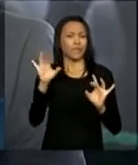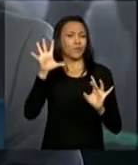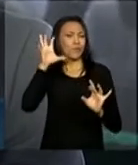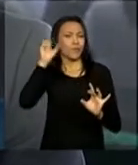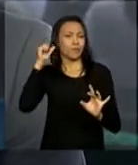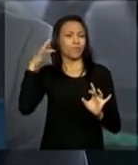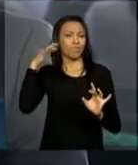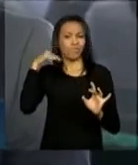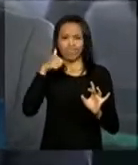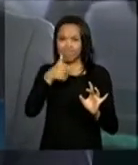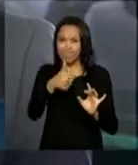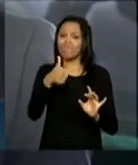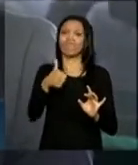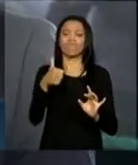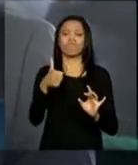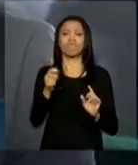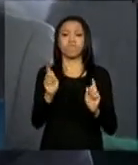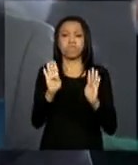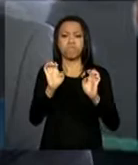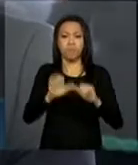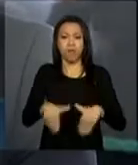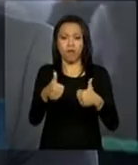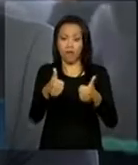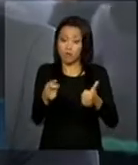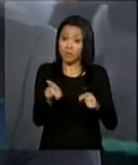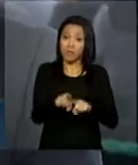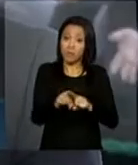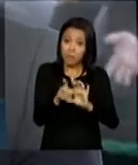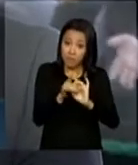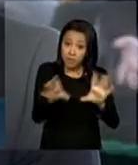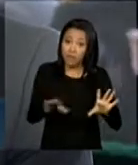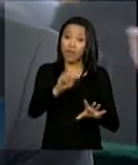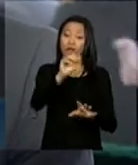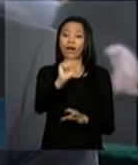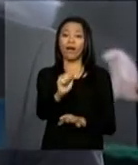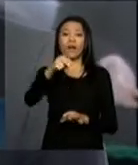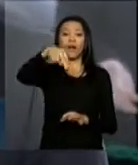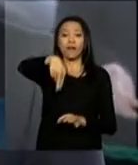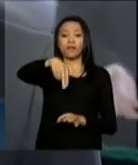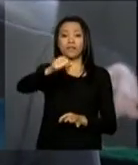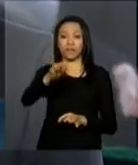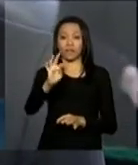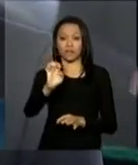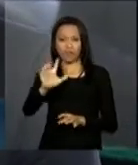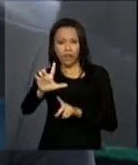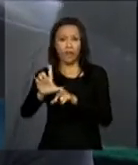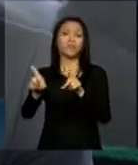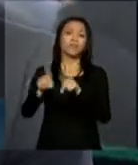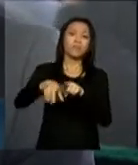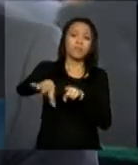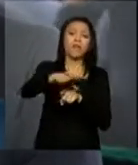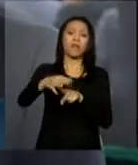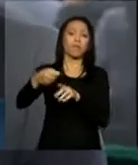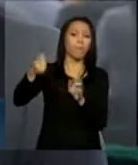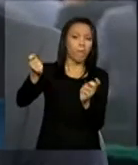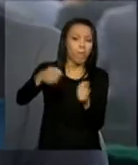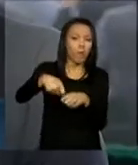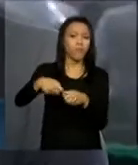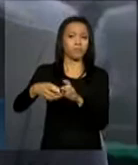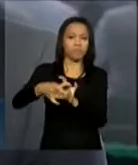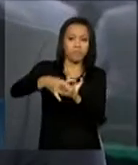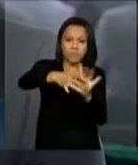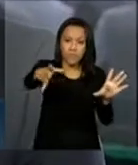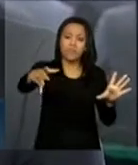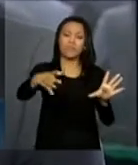melhor recepção e com isso possibilitará que a Anatel e o Ministério das Comunicações encadeem os trabalhos que permitirão a viabilização